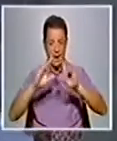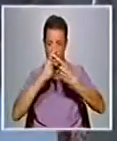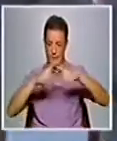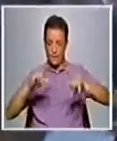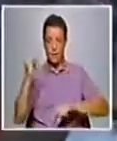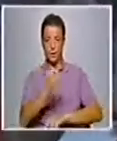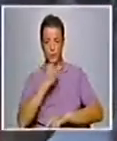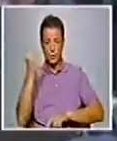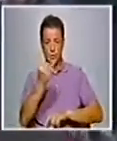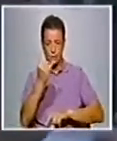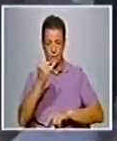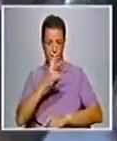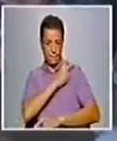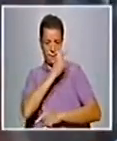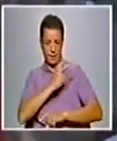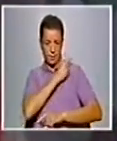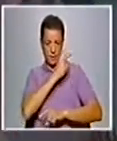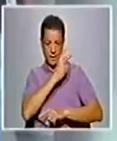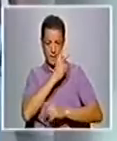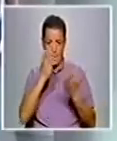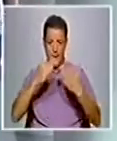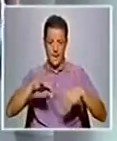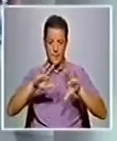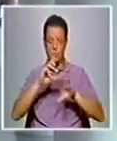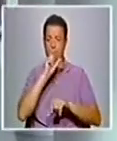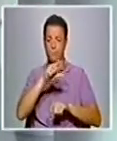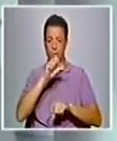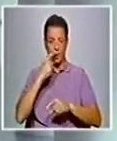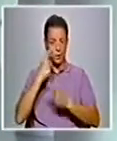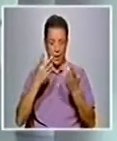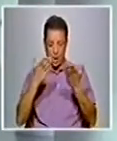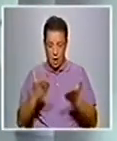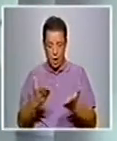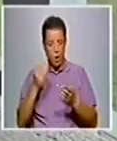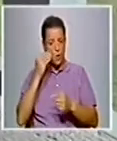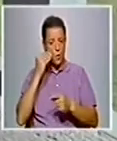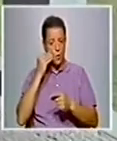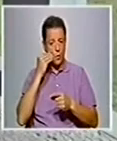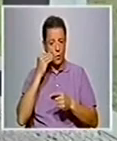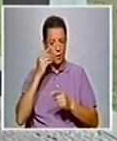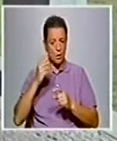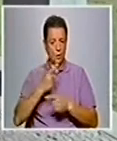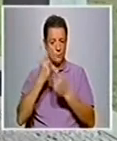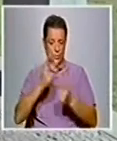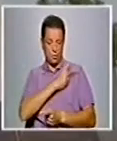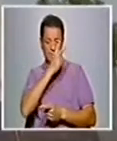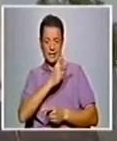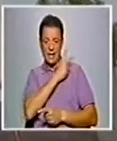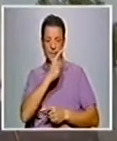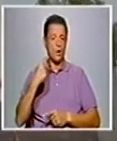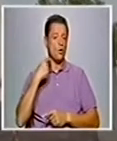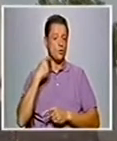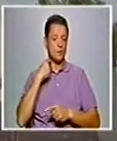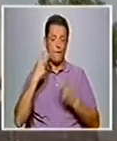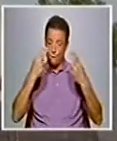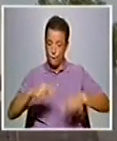instituições de ensino superior esbateram-se naquilo que poderemos encarar agora como uma imensa universidade digital e